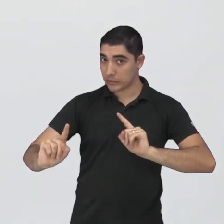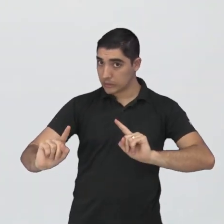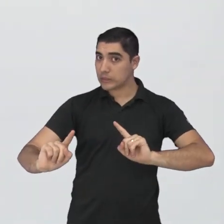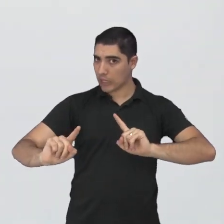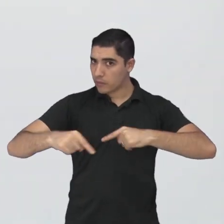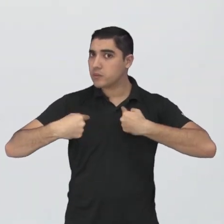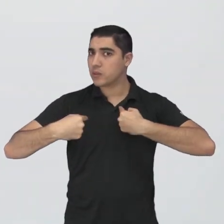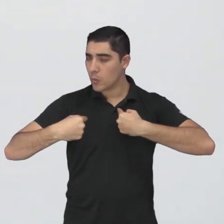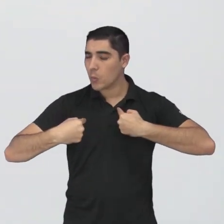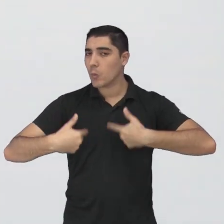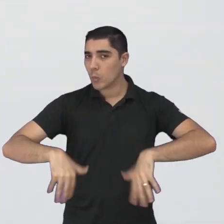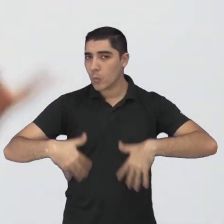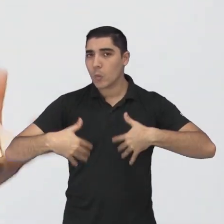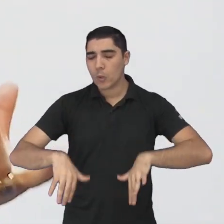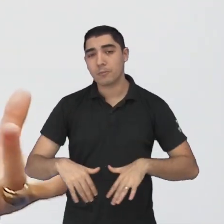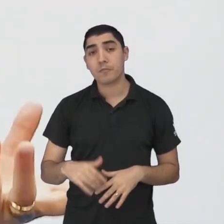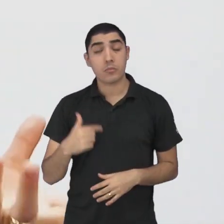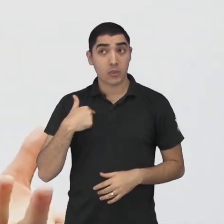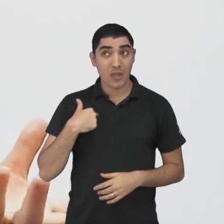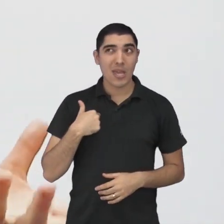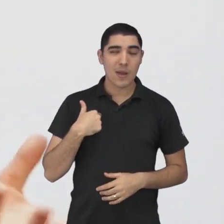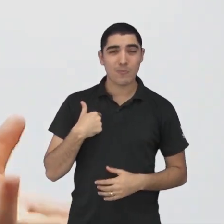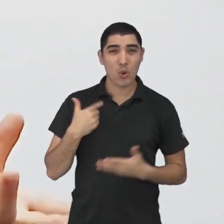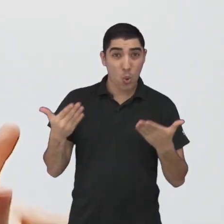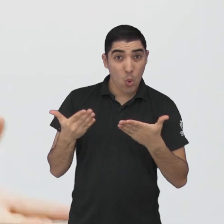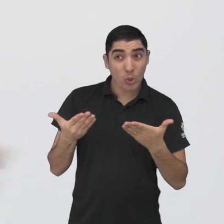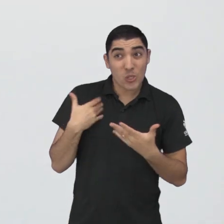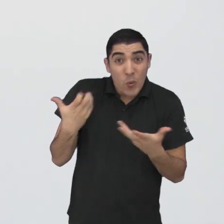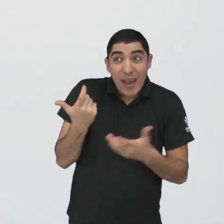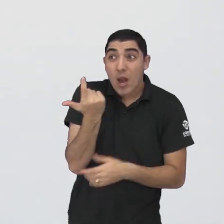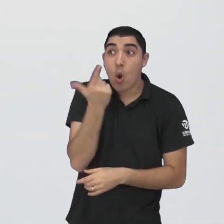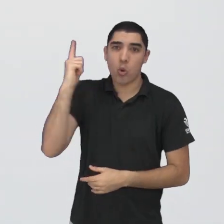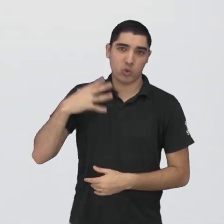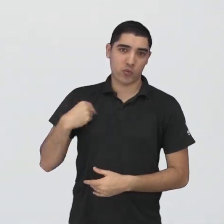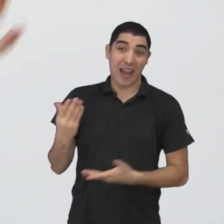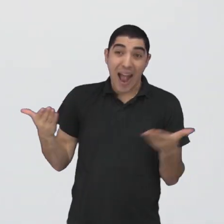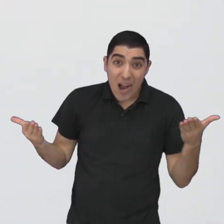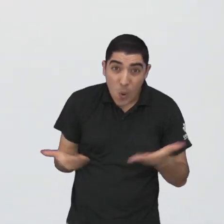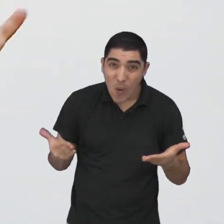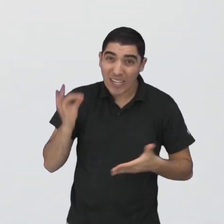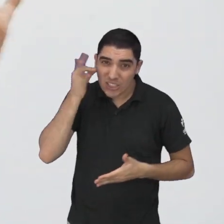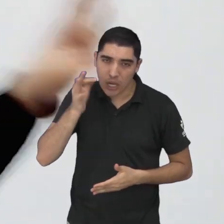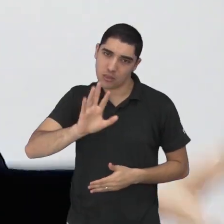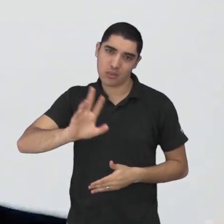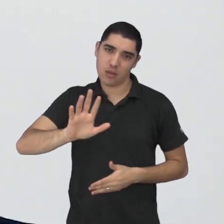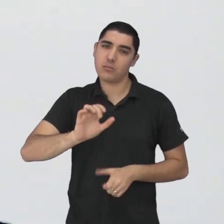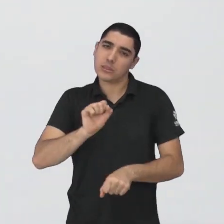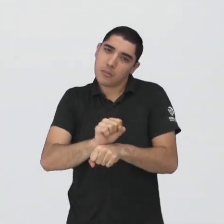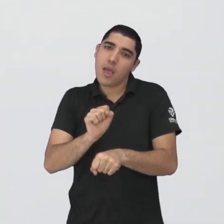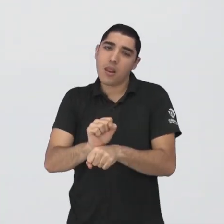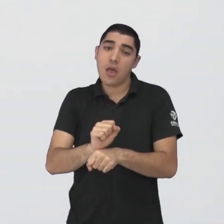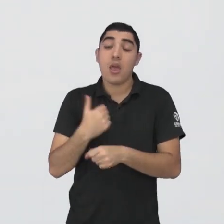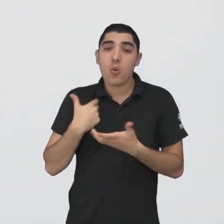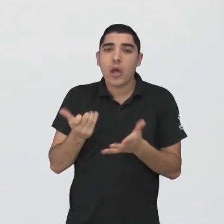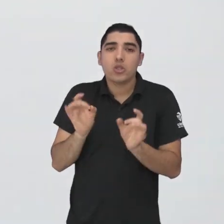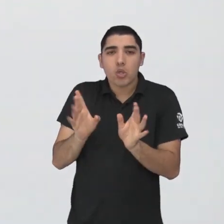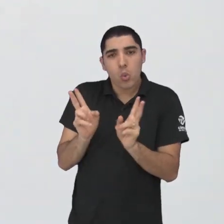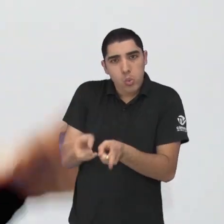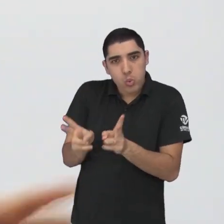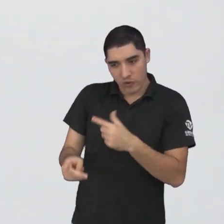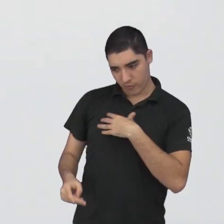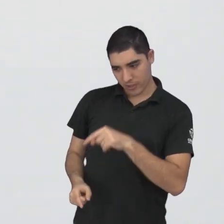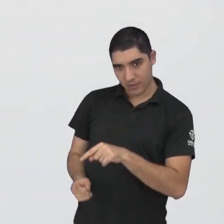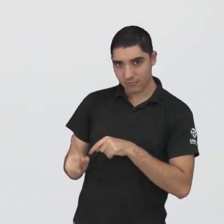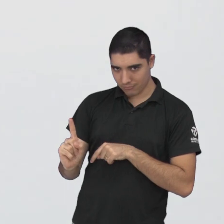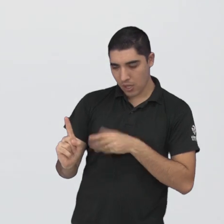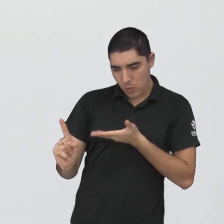Então, eu hoje, eu não pretendo ter outros filhos tão cedo, né? Hoje eu pretendo continuar ali criando a minha filha,